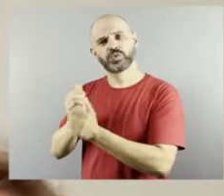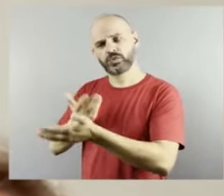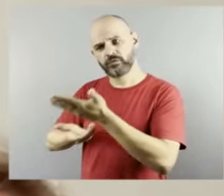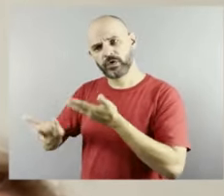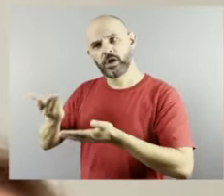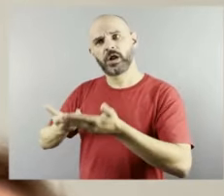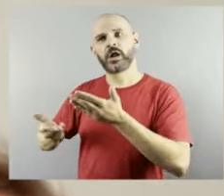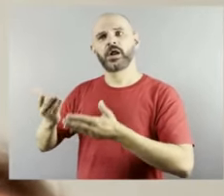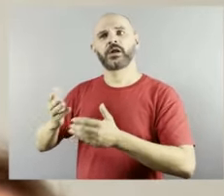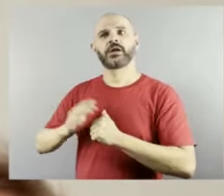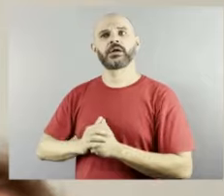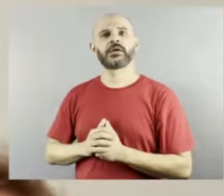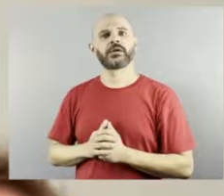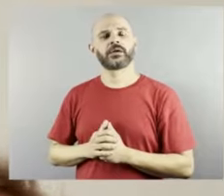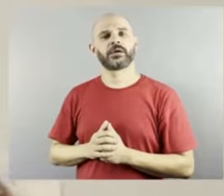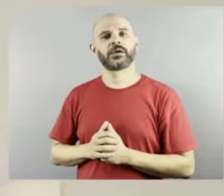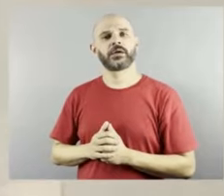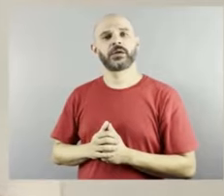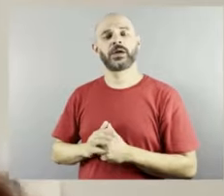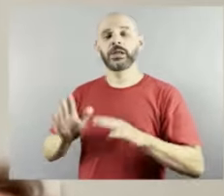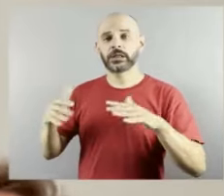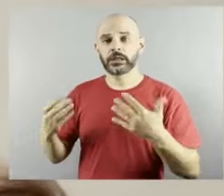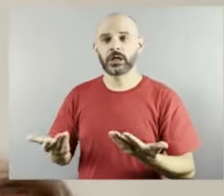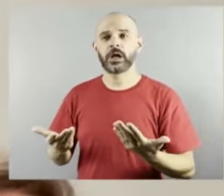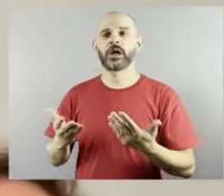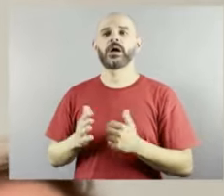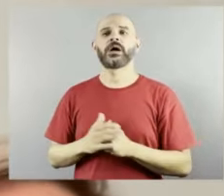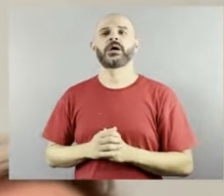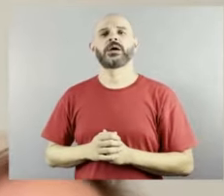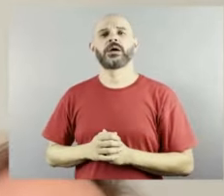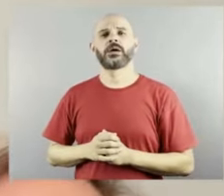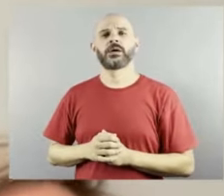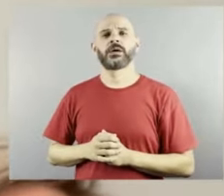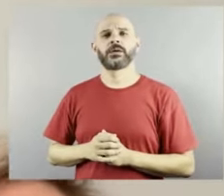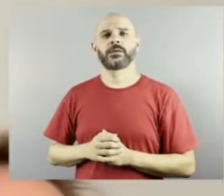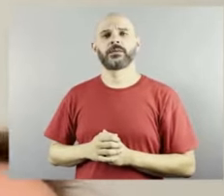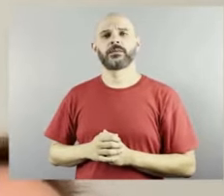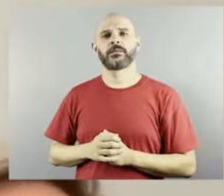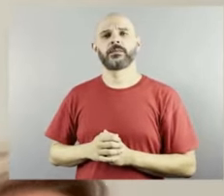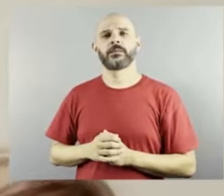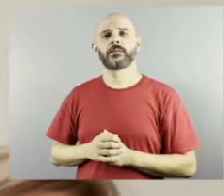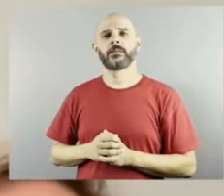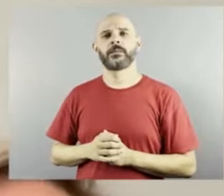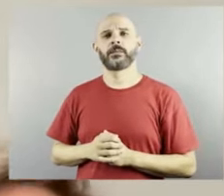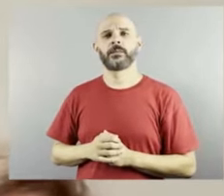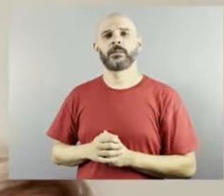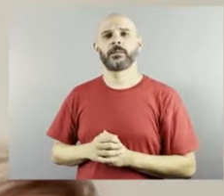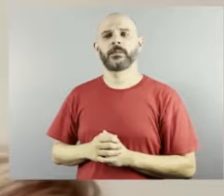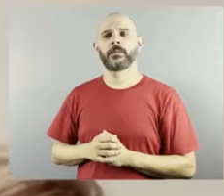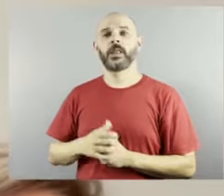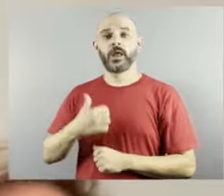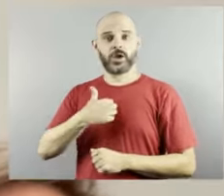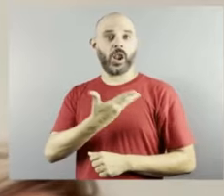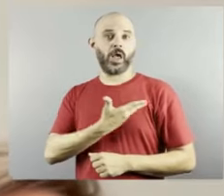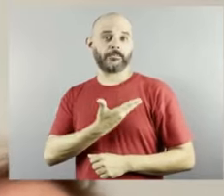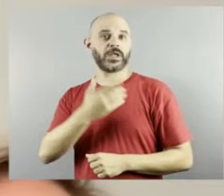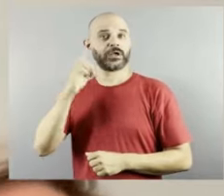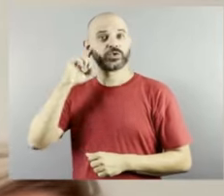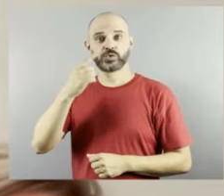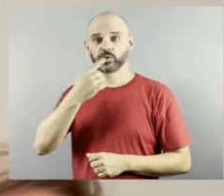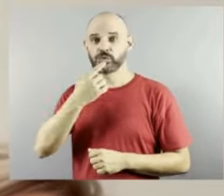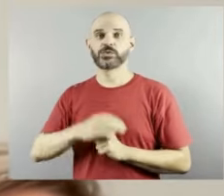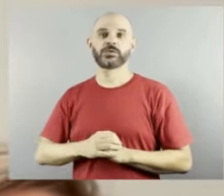tanto com síndrome de Down como também surda ele tinha uma colega que era surda era mais velha do que ele mas eles aprendiam eles olhavam aquilo